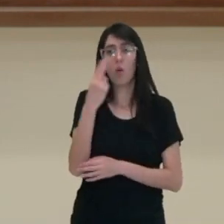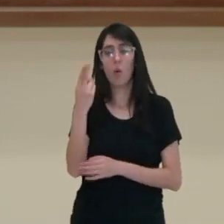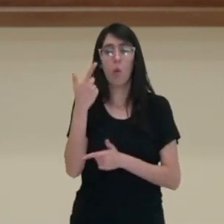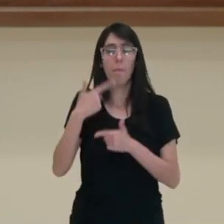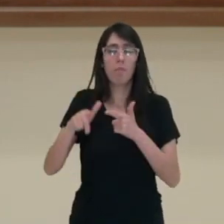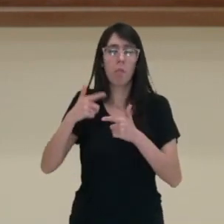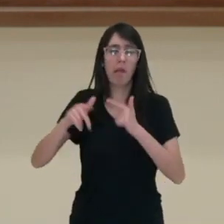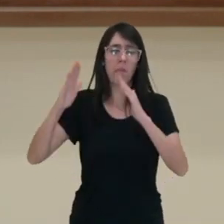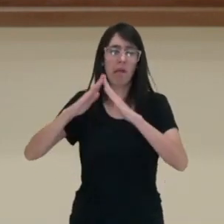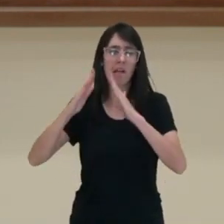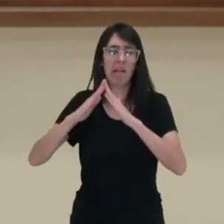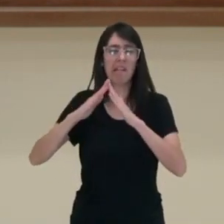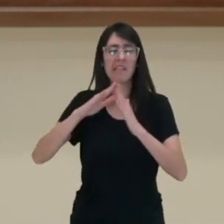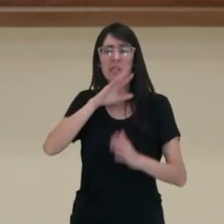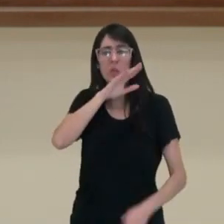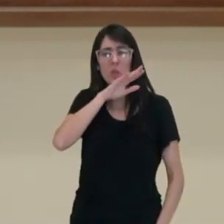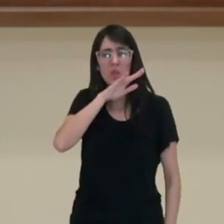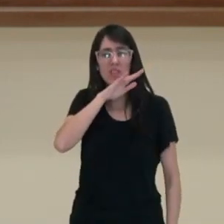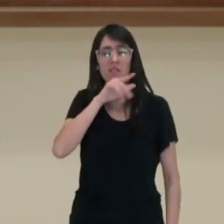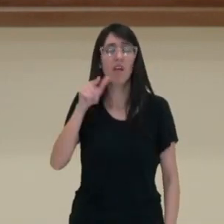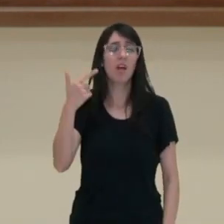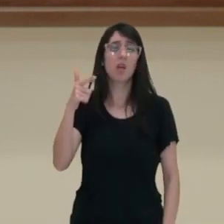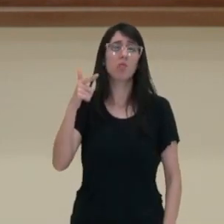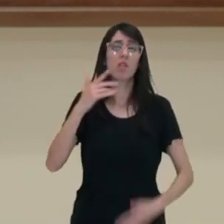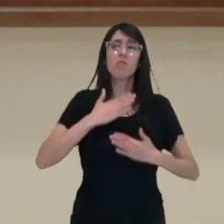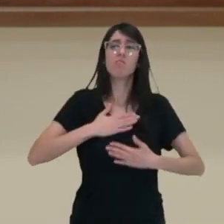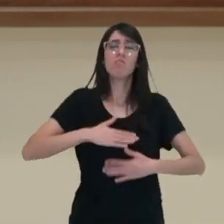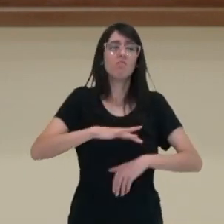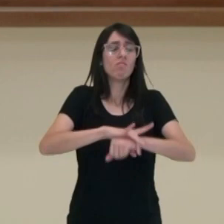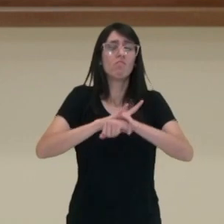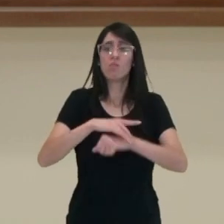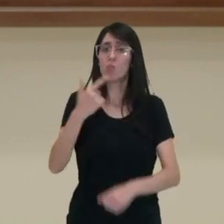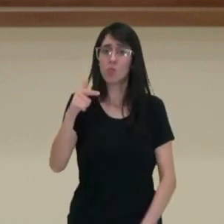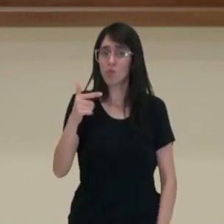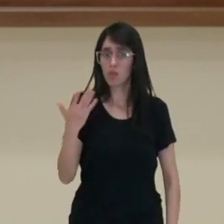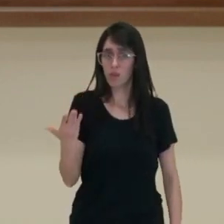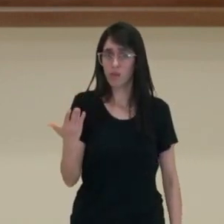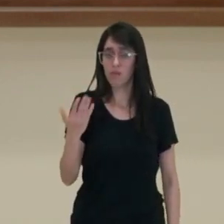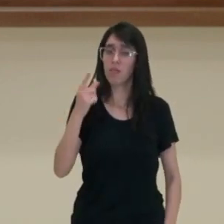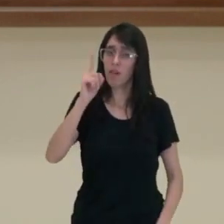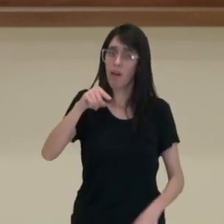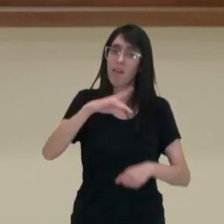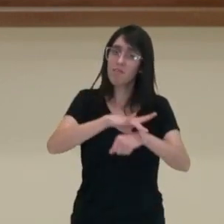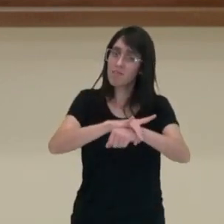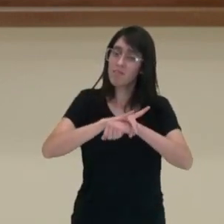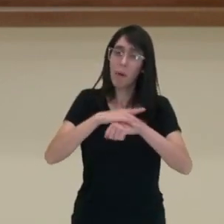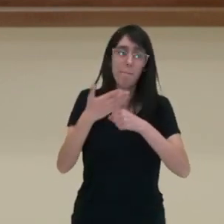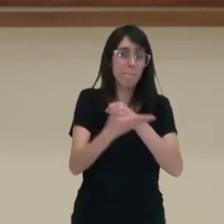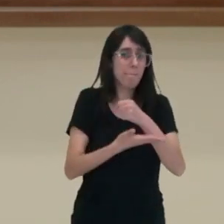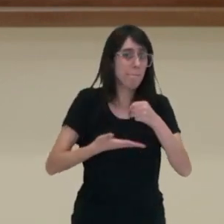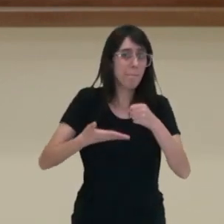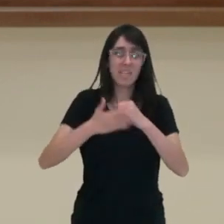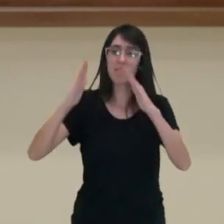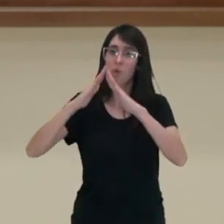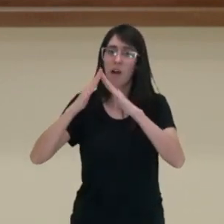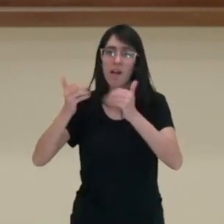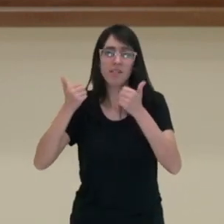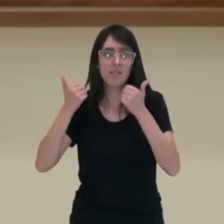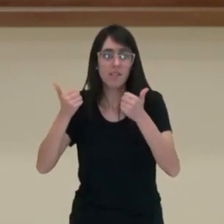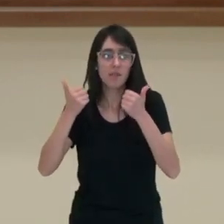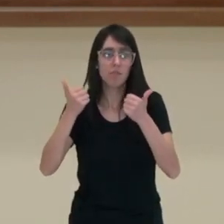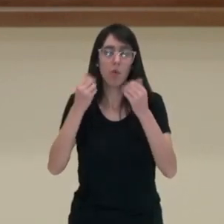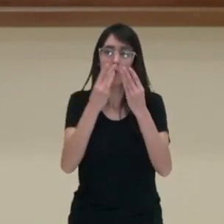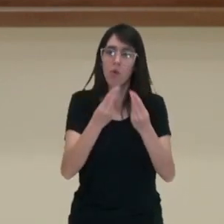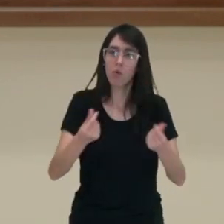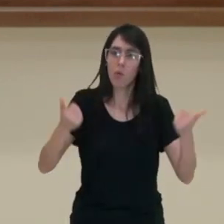moradia, ela não tem uma tranquilidade. Então ter garantido os seus direitos sociais básicos é poder desfrutar